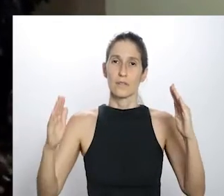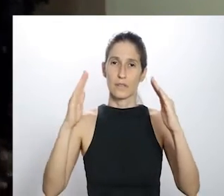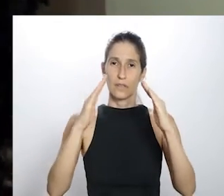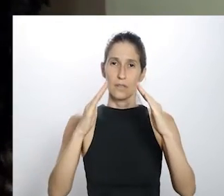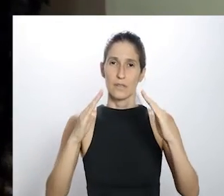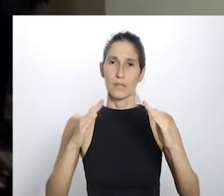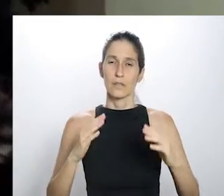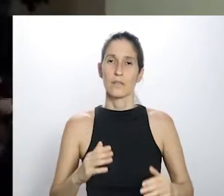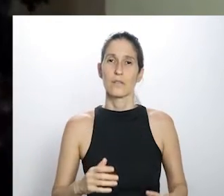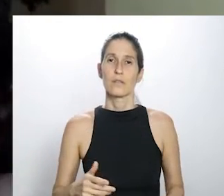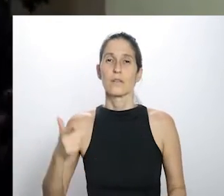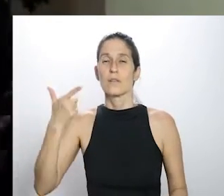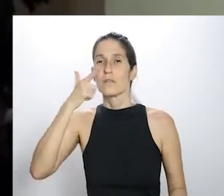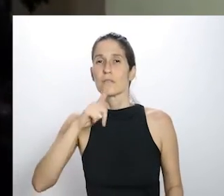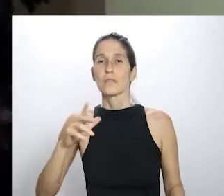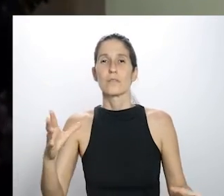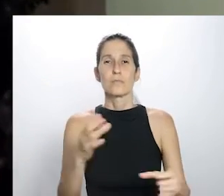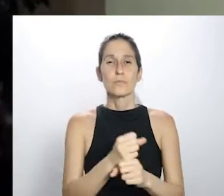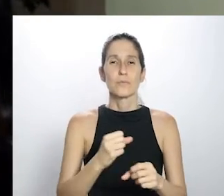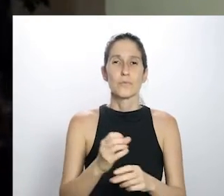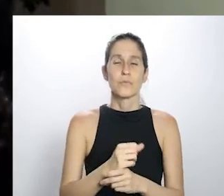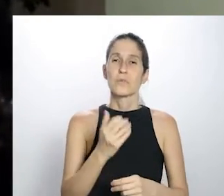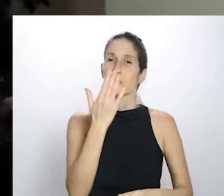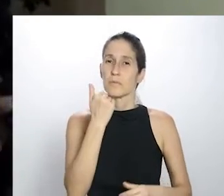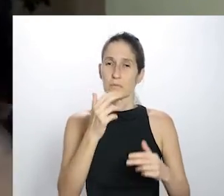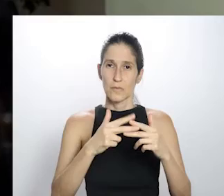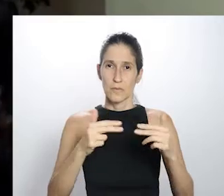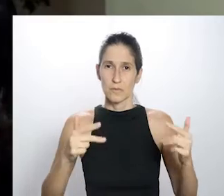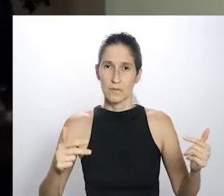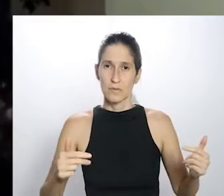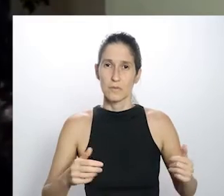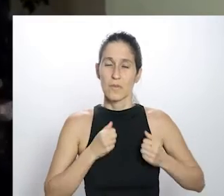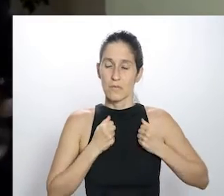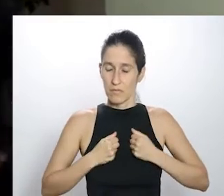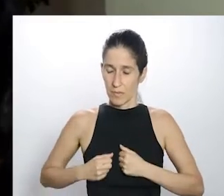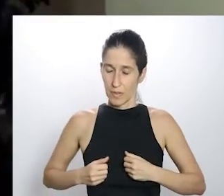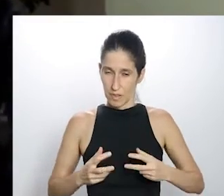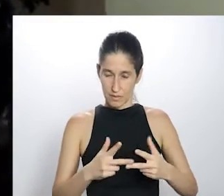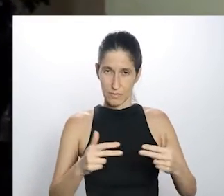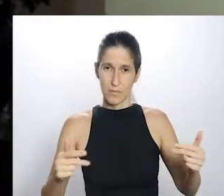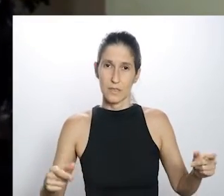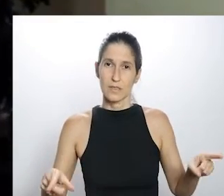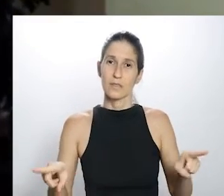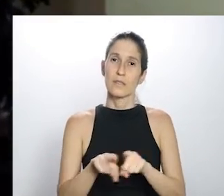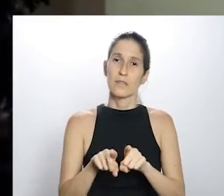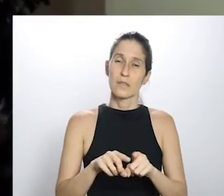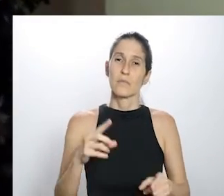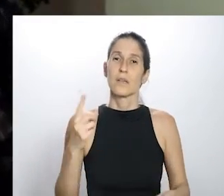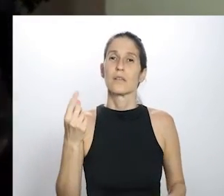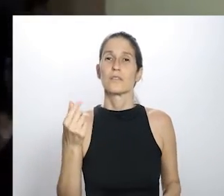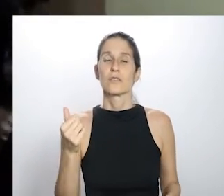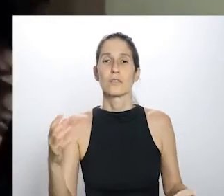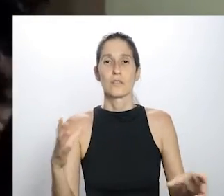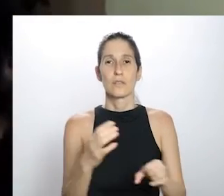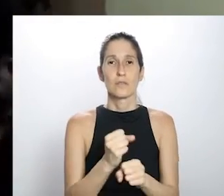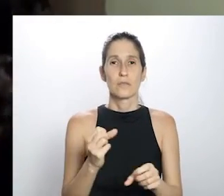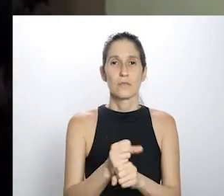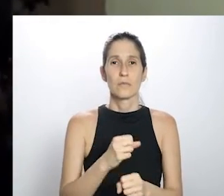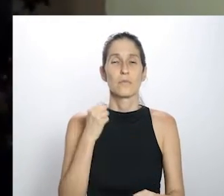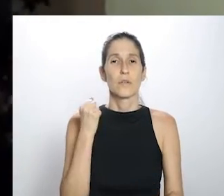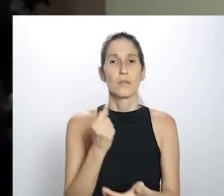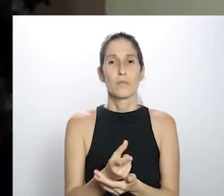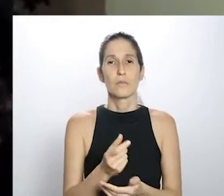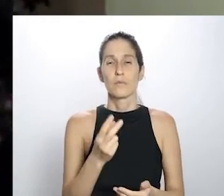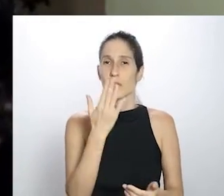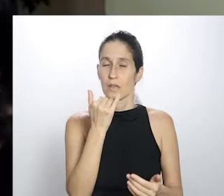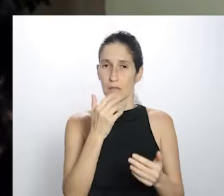está arrecadando tanto cestas básicas, itens de higiene e tudo mais, como também doação por dinheiro para transformar em compra